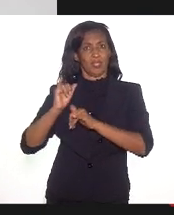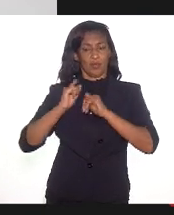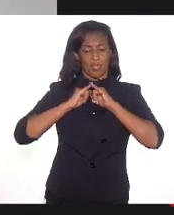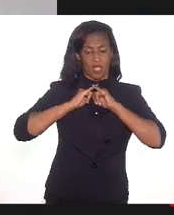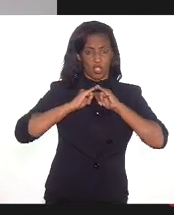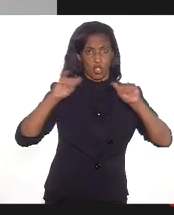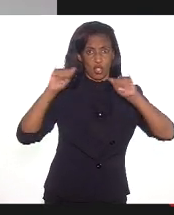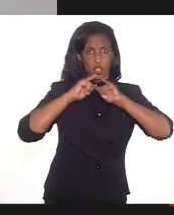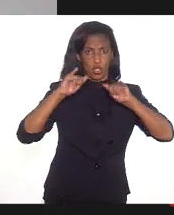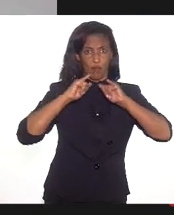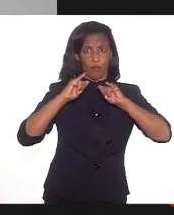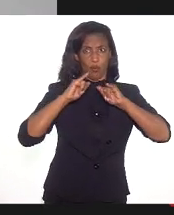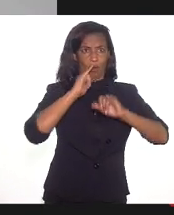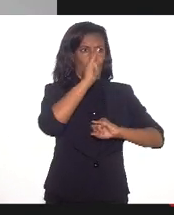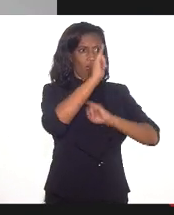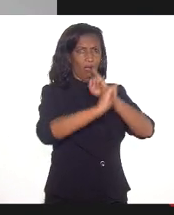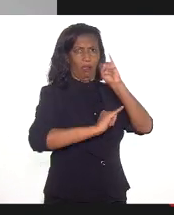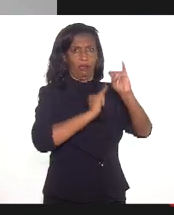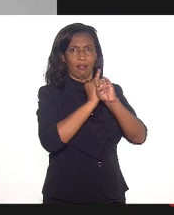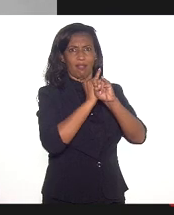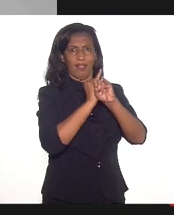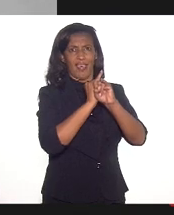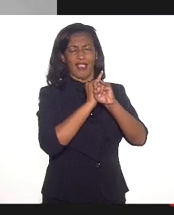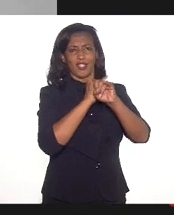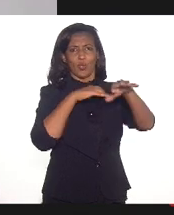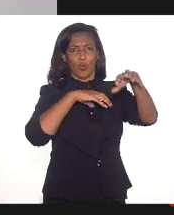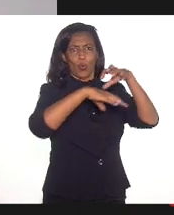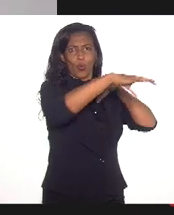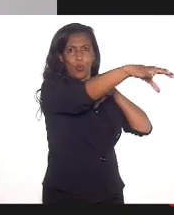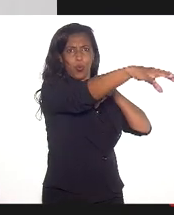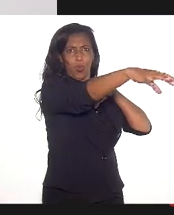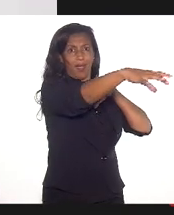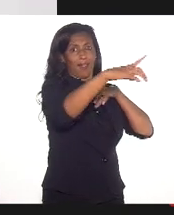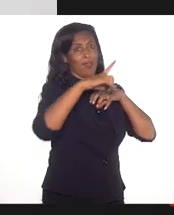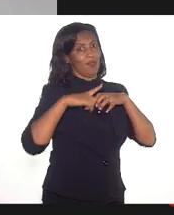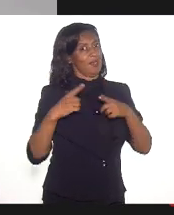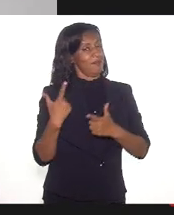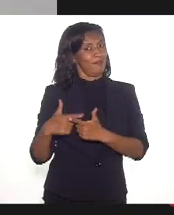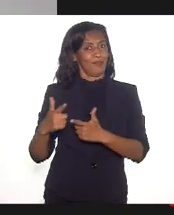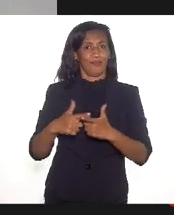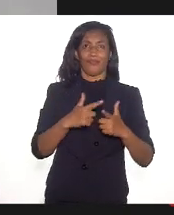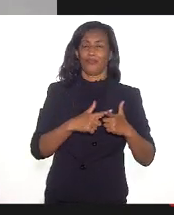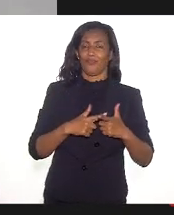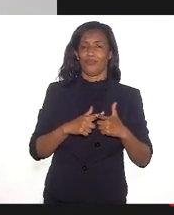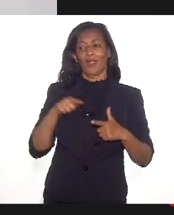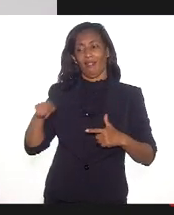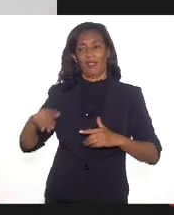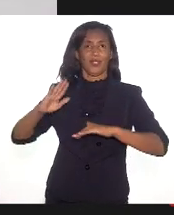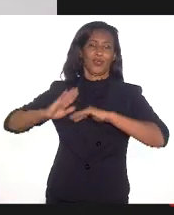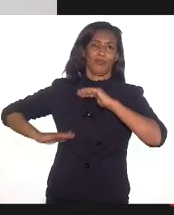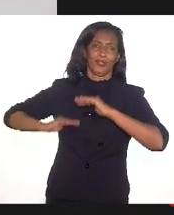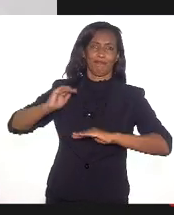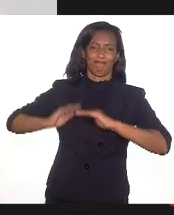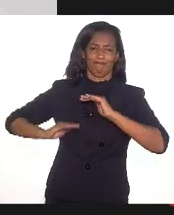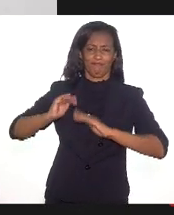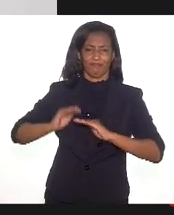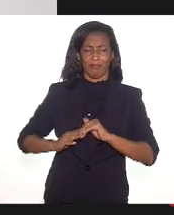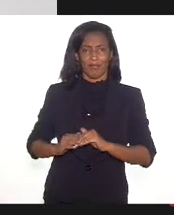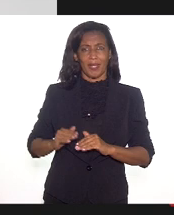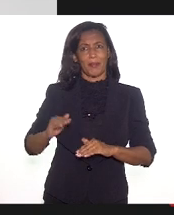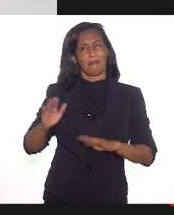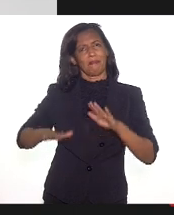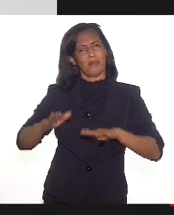deslocado para as redes, deslocado para a internet, você tem um problema que esses profissionais, embora muito